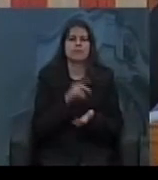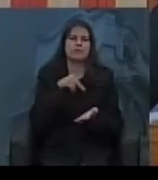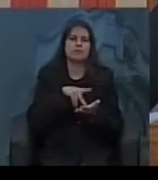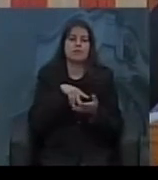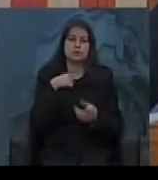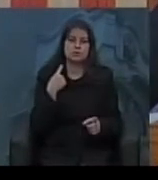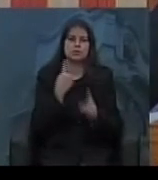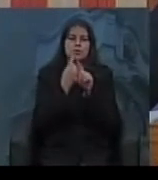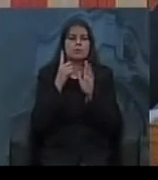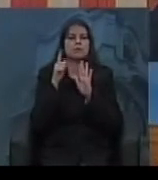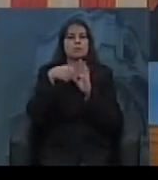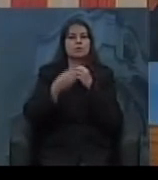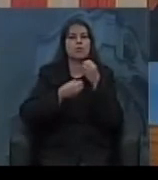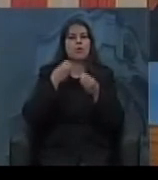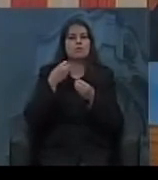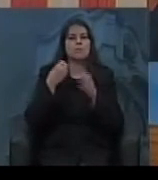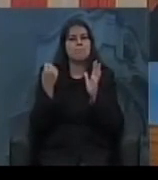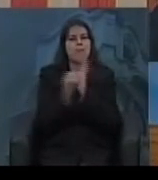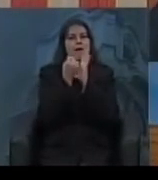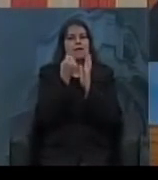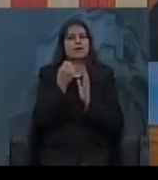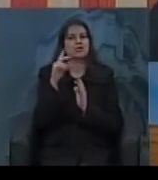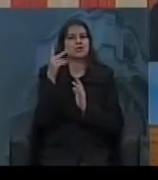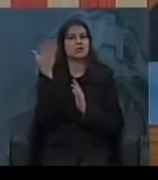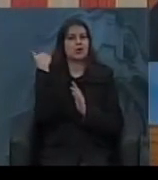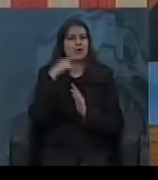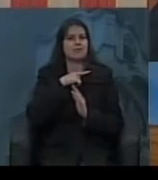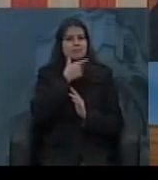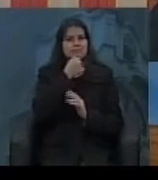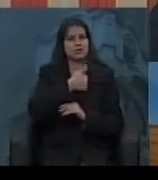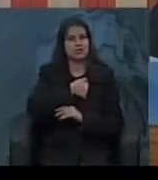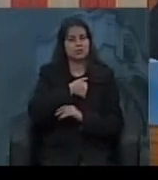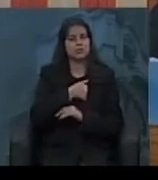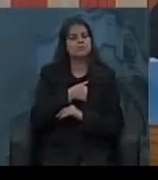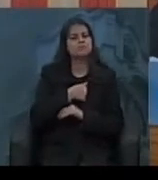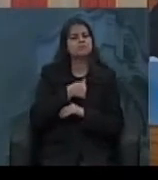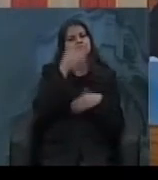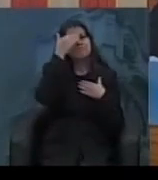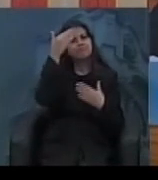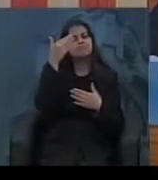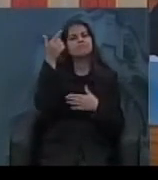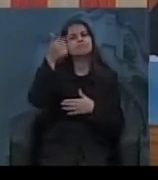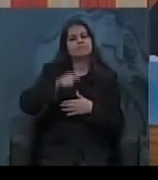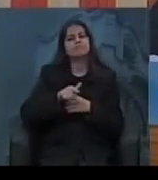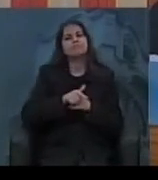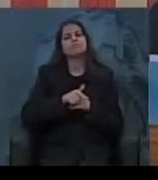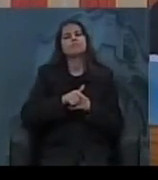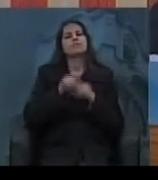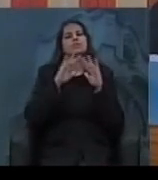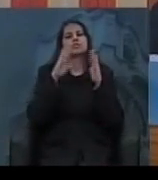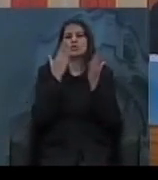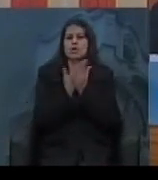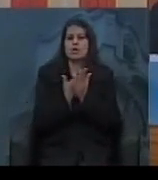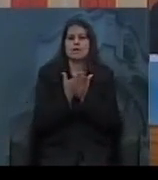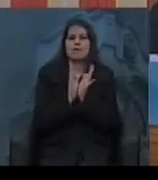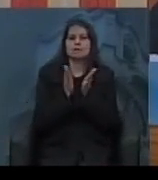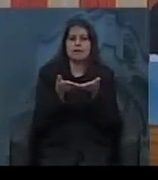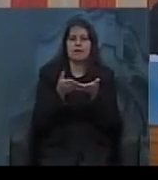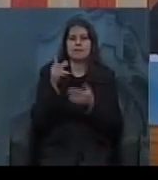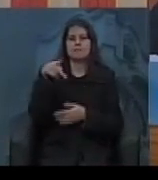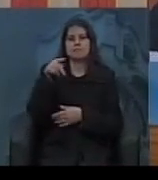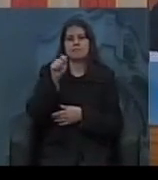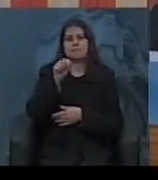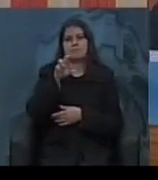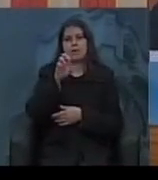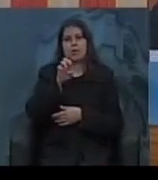descobrir o grande momento da história da Era Vargas eu queria agradecer mais uma vez as escolas o La Salle o Paralbé o